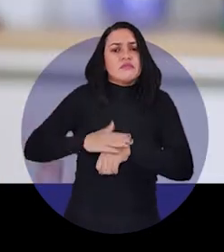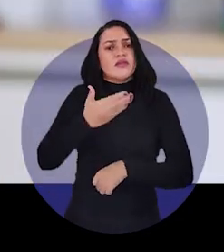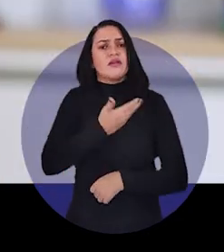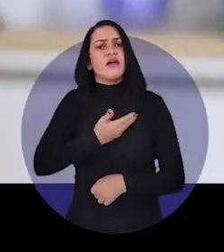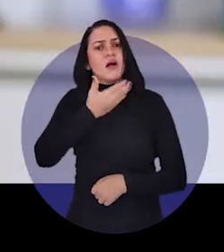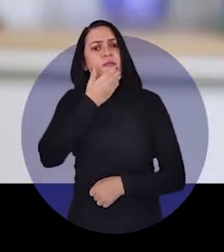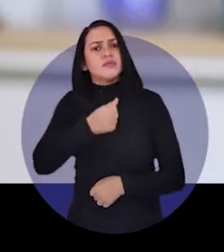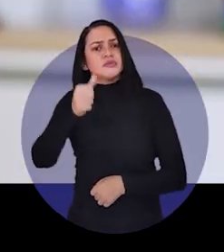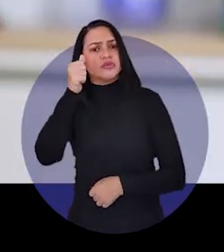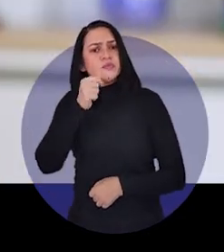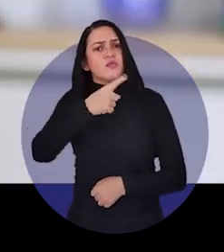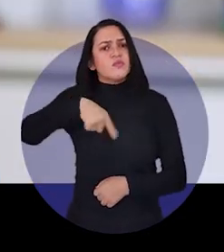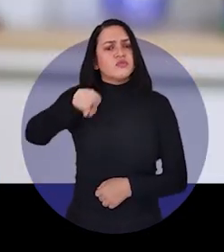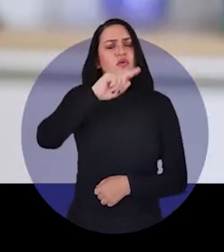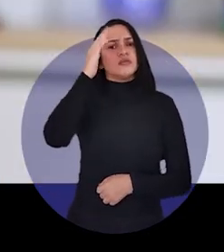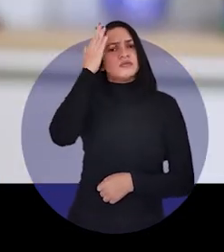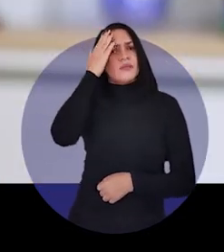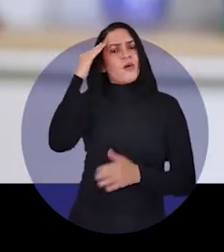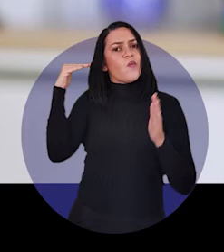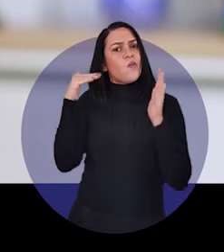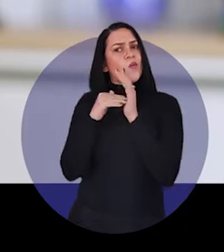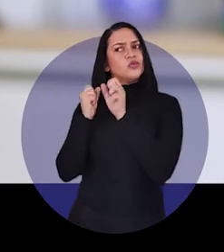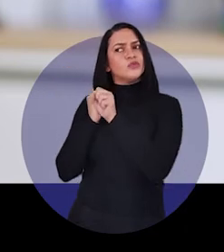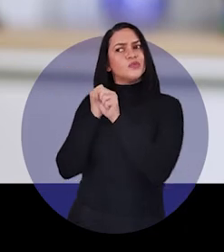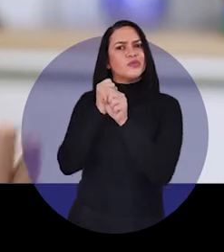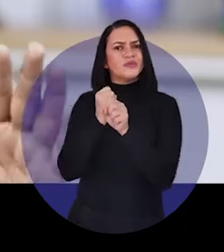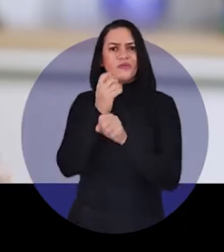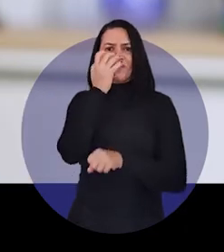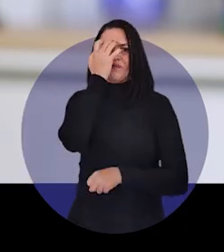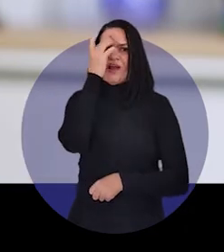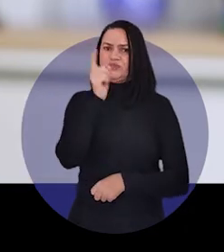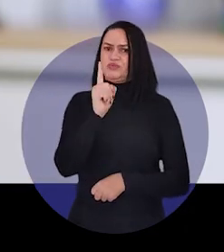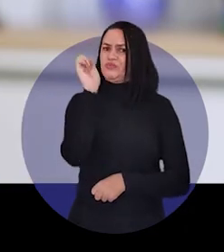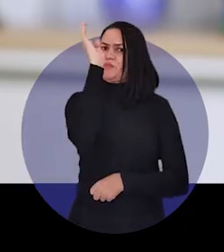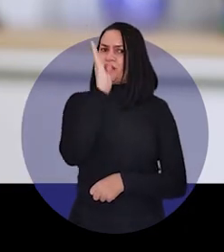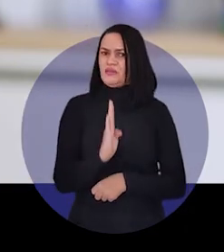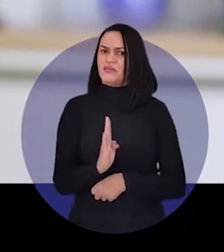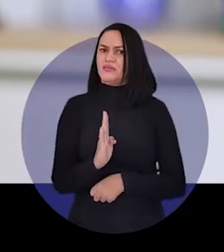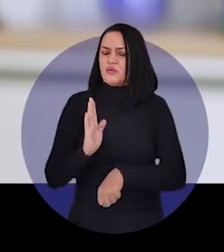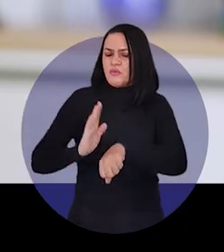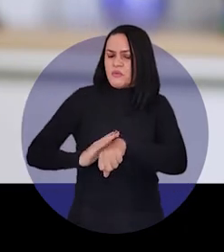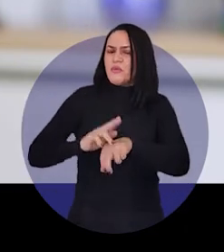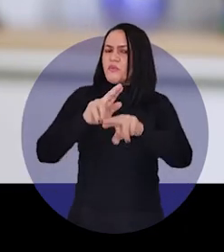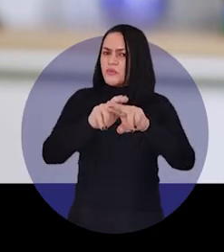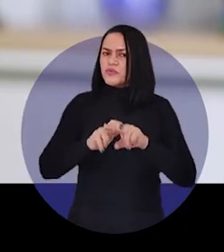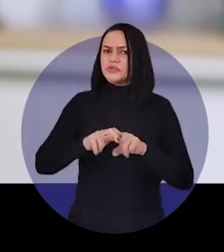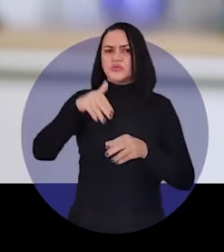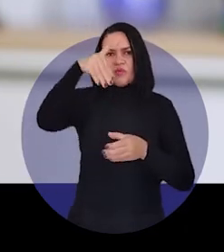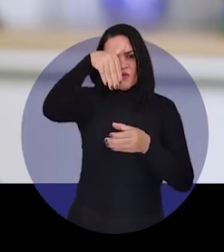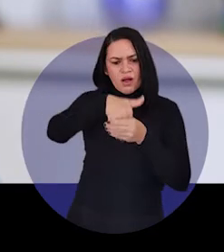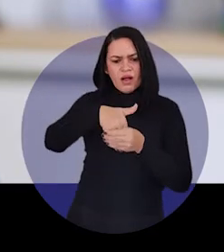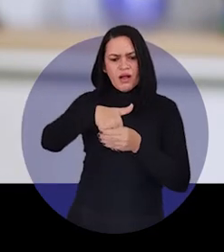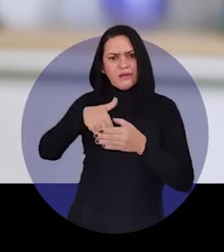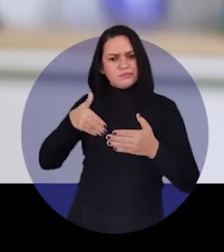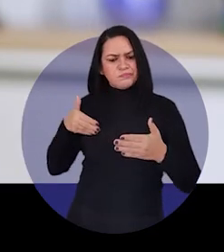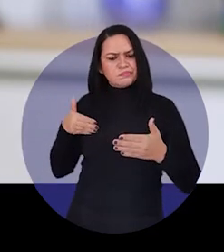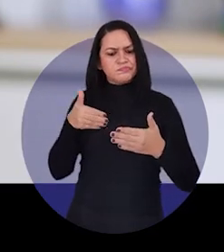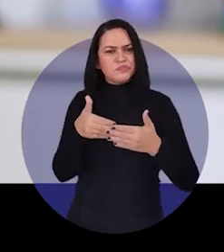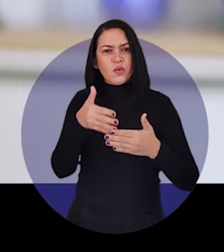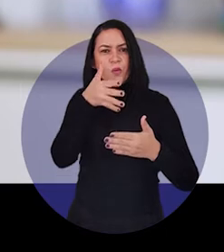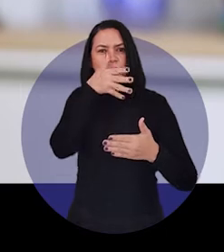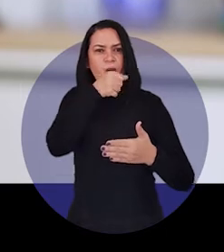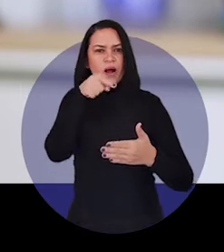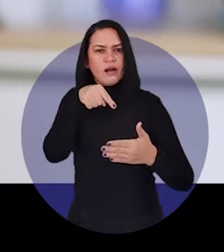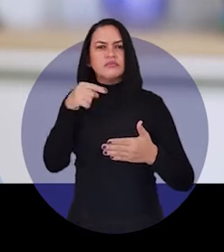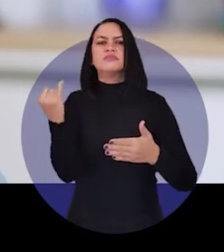Amigas e amigos, sabemos que os últimos anos não foram fáceis no Brasil. Por isso mesmo, a eleição que se